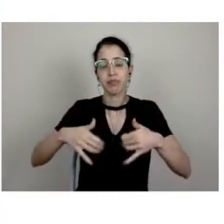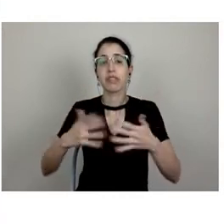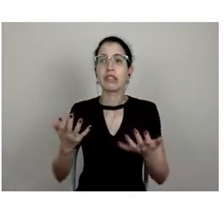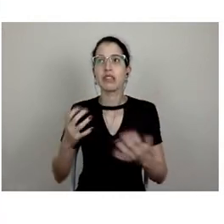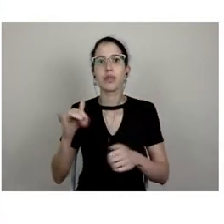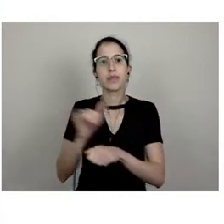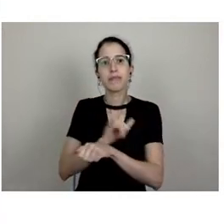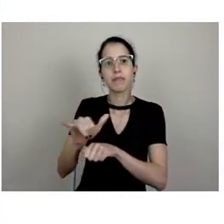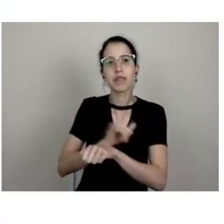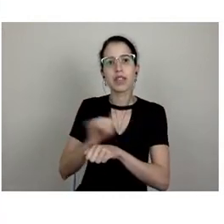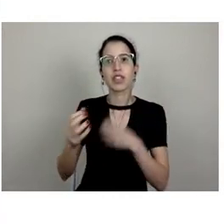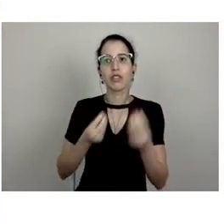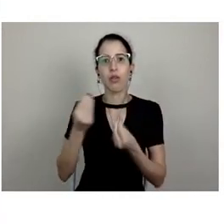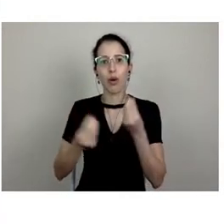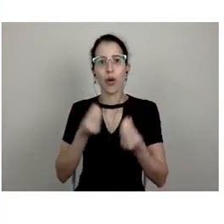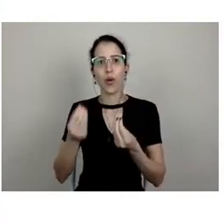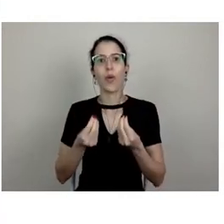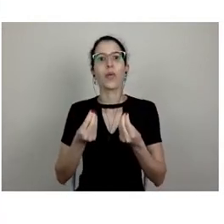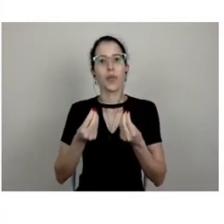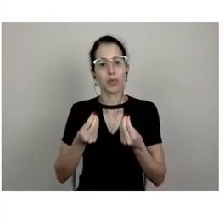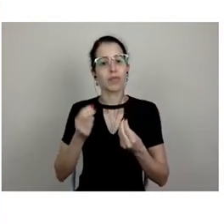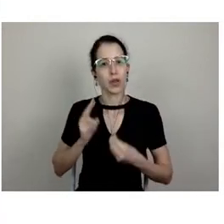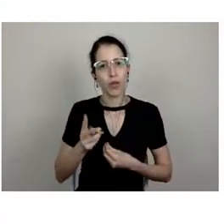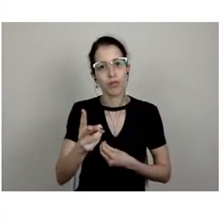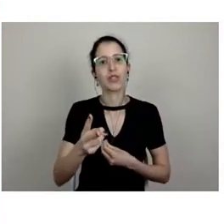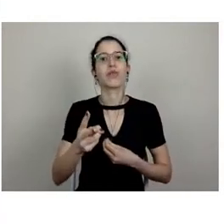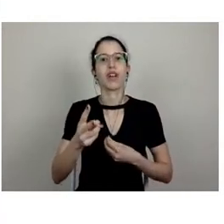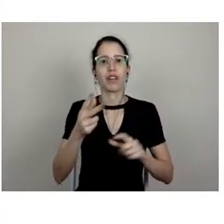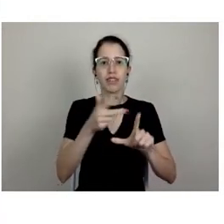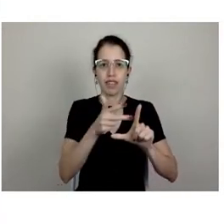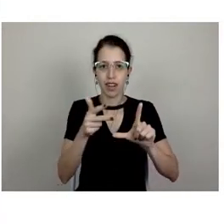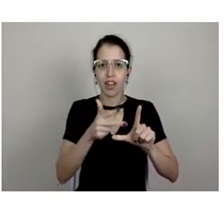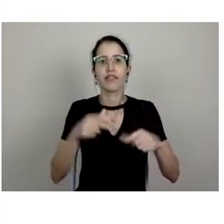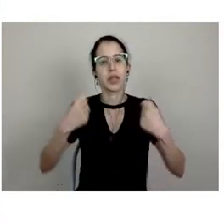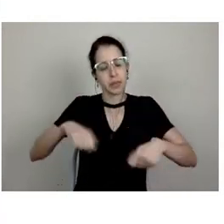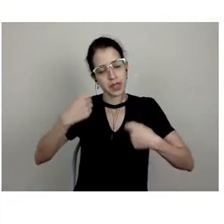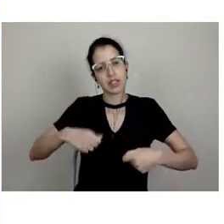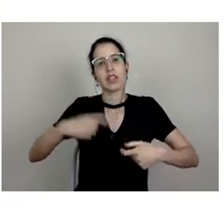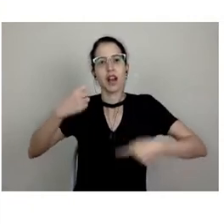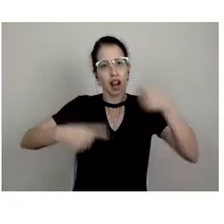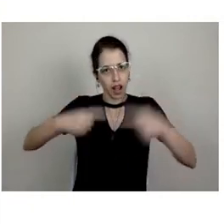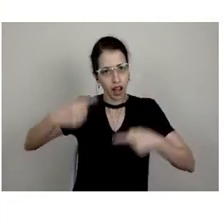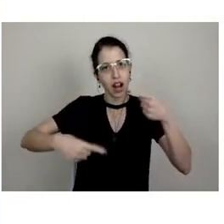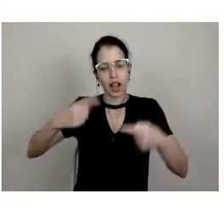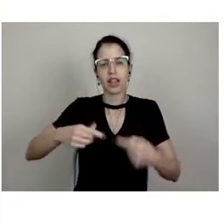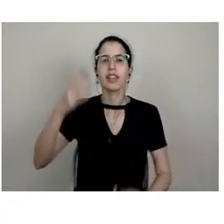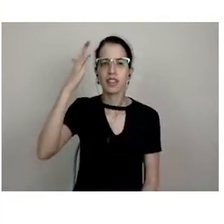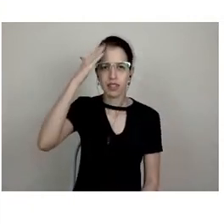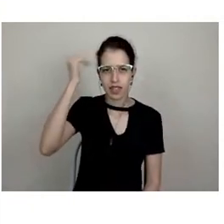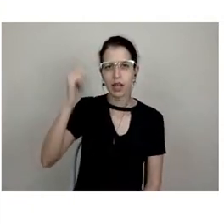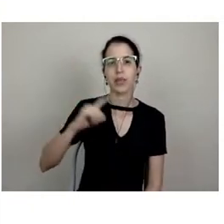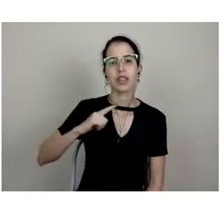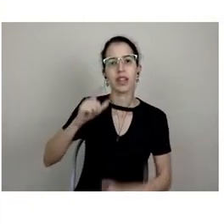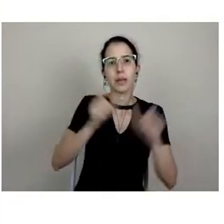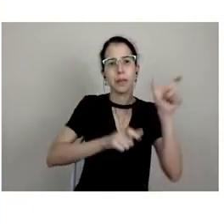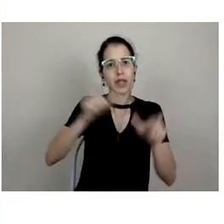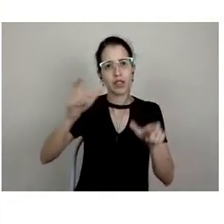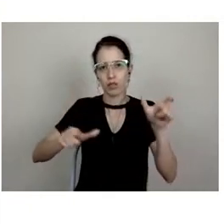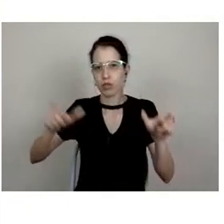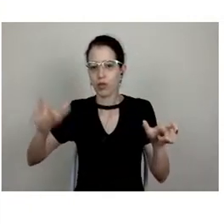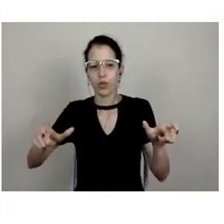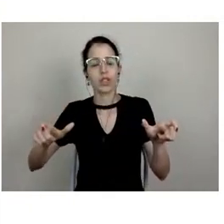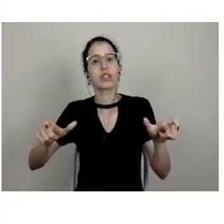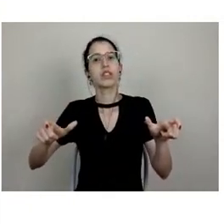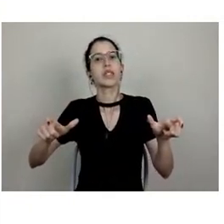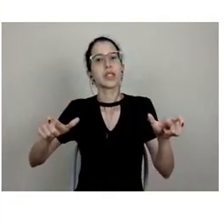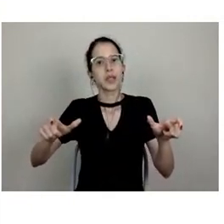não deixássemos de fazer esse debate, que nós sabemos que várias pessoas estão muito, é